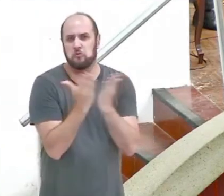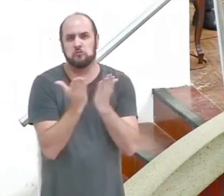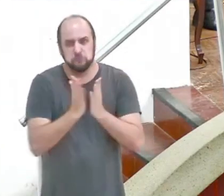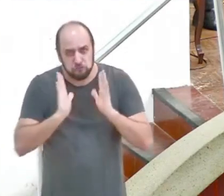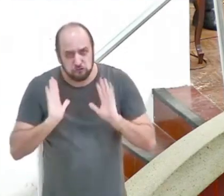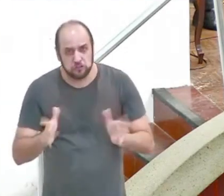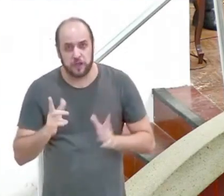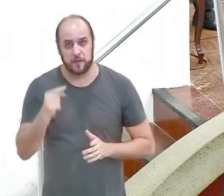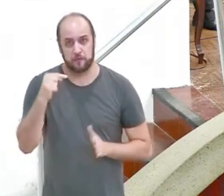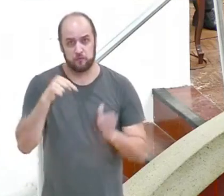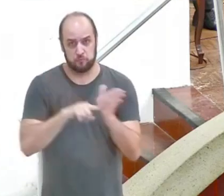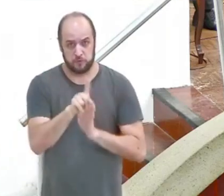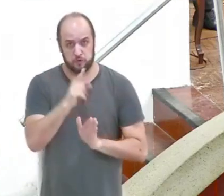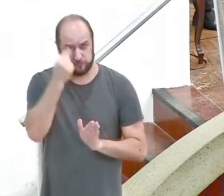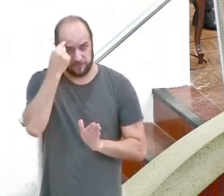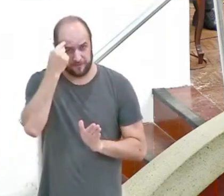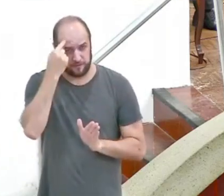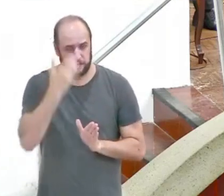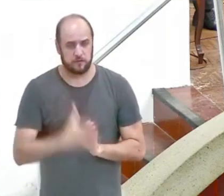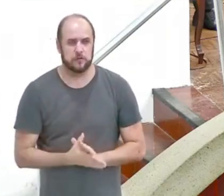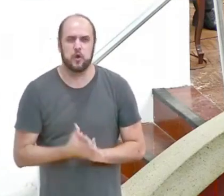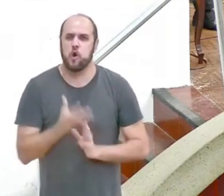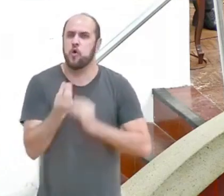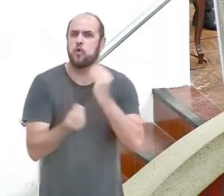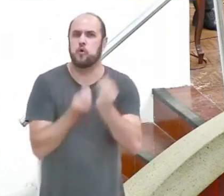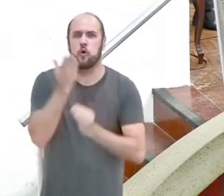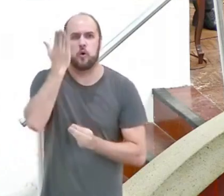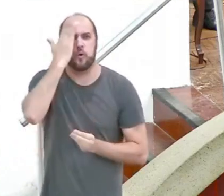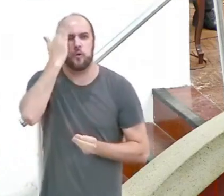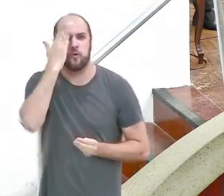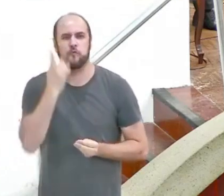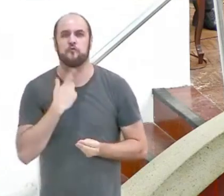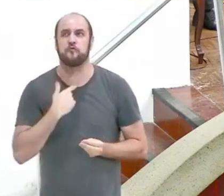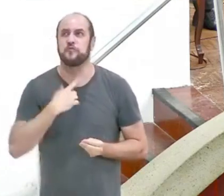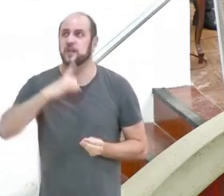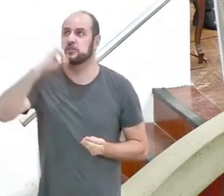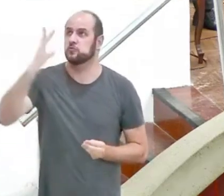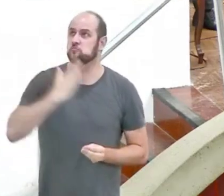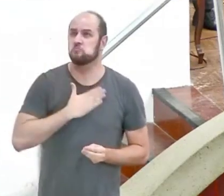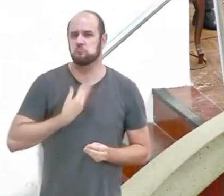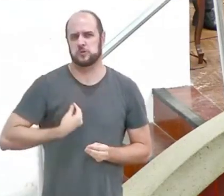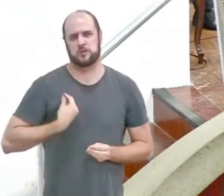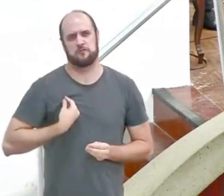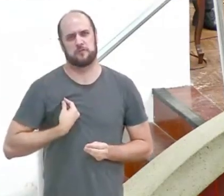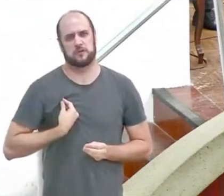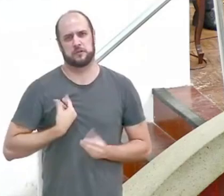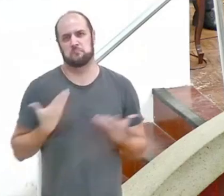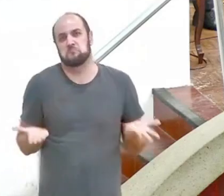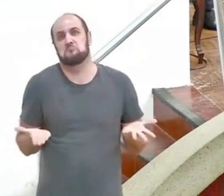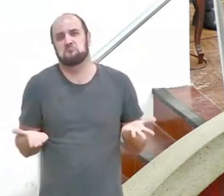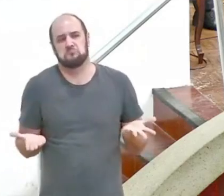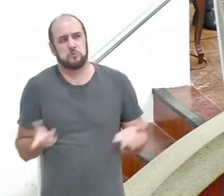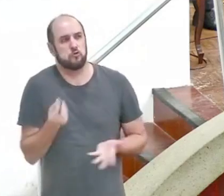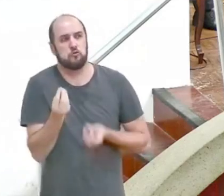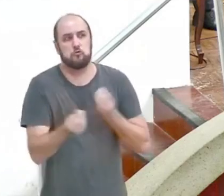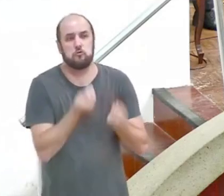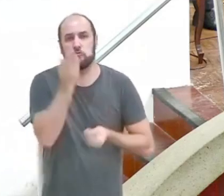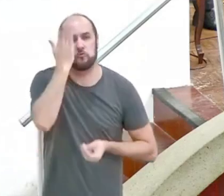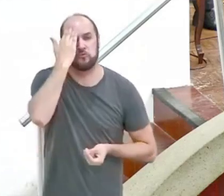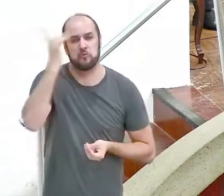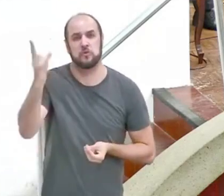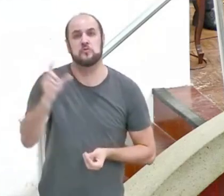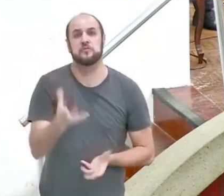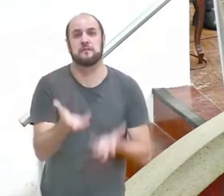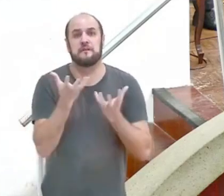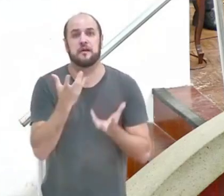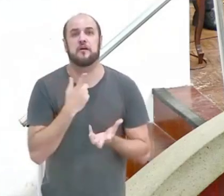a seguinte pergunta, como saber a vontade de Deus para a minha vida? Como é que eu sei o que Deus quer para a minha vida?